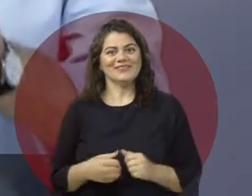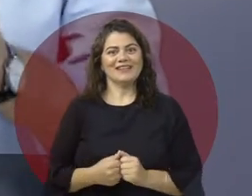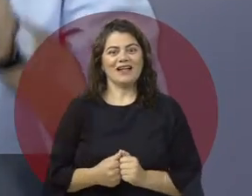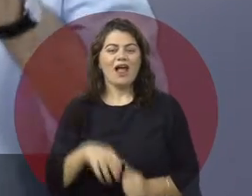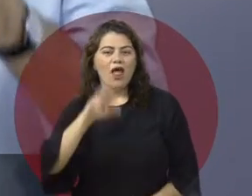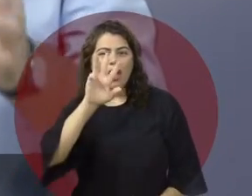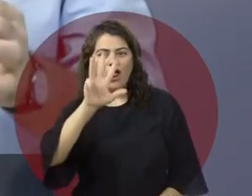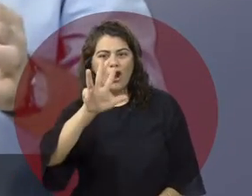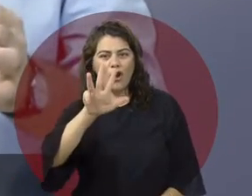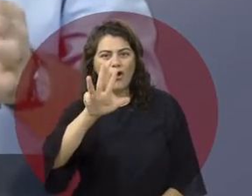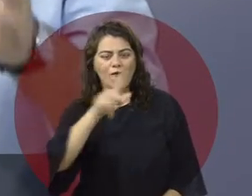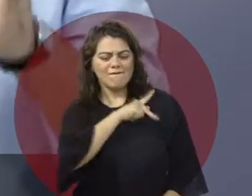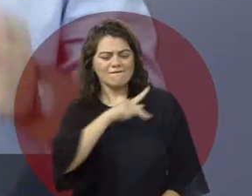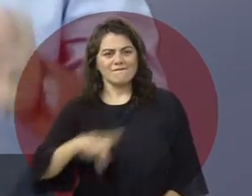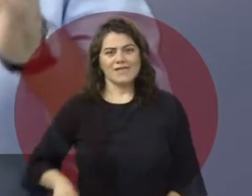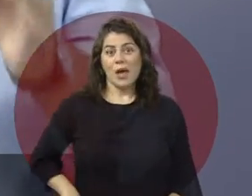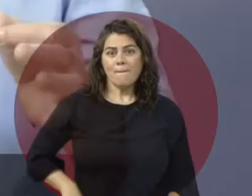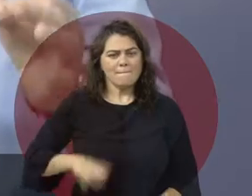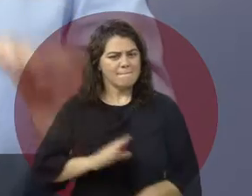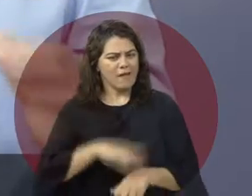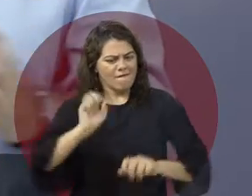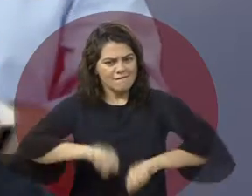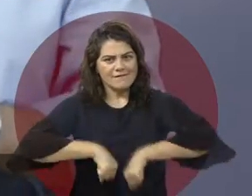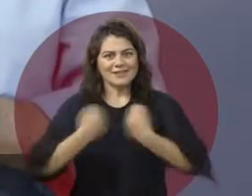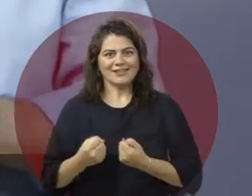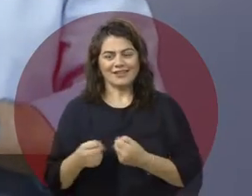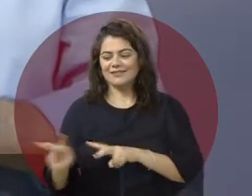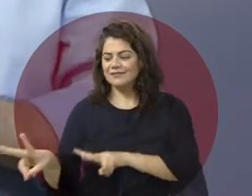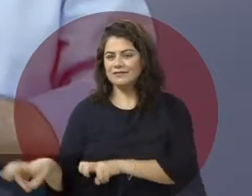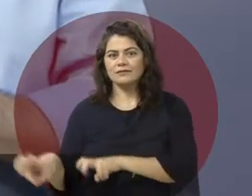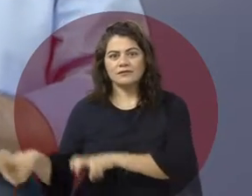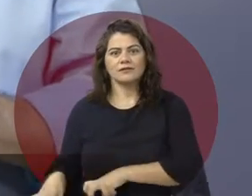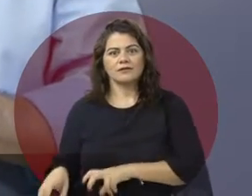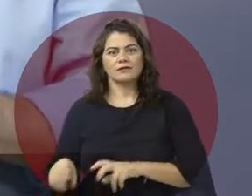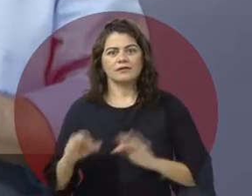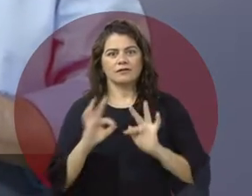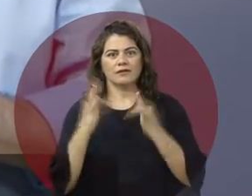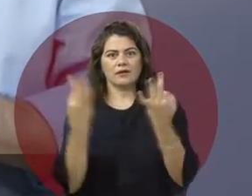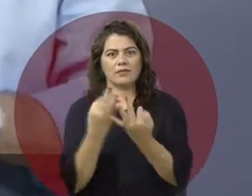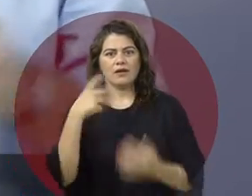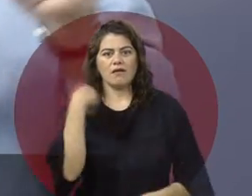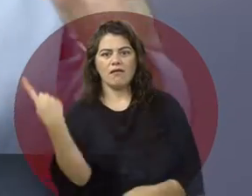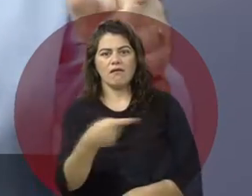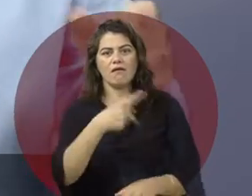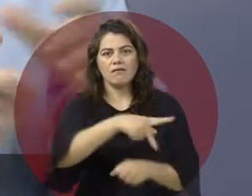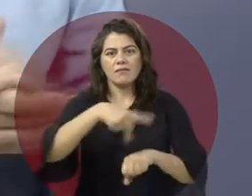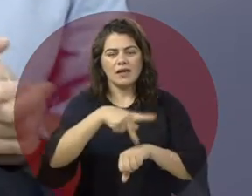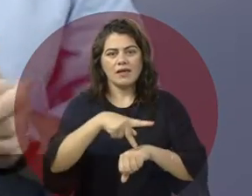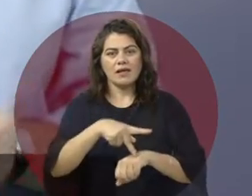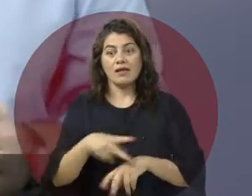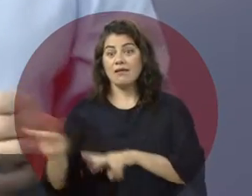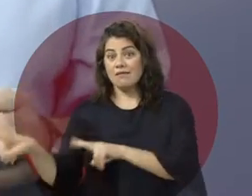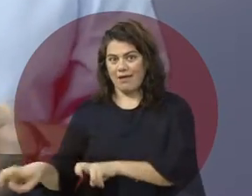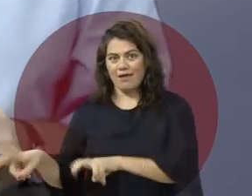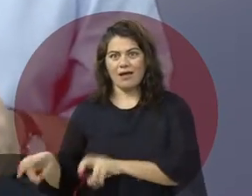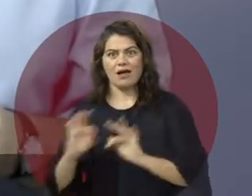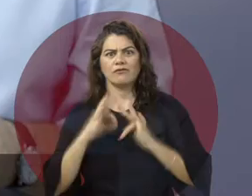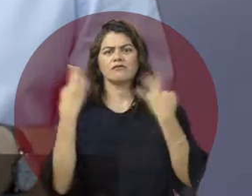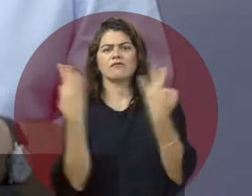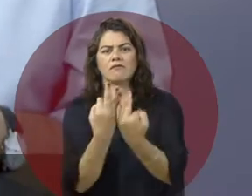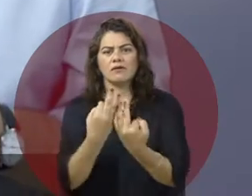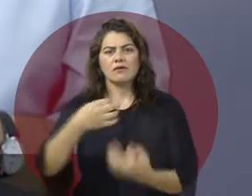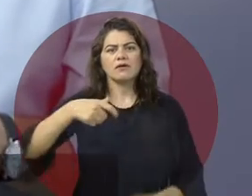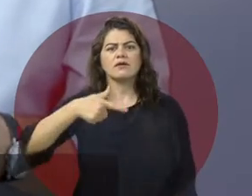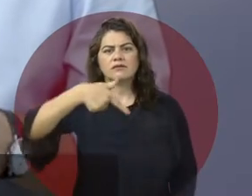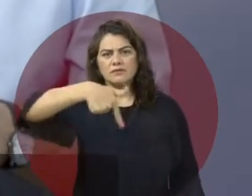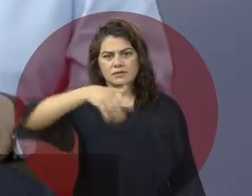Lula foi o presidente que mais fortaleceu a agricultura familiar em nosso país. E é a agricultura familiar que põe